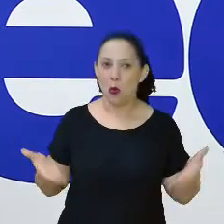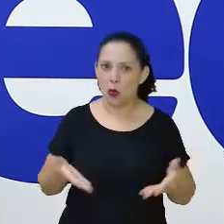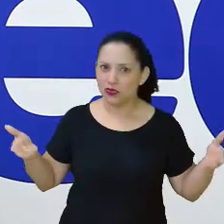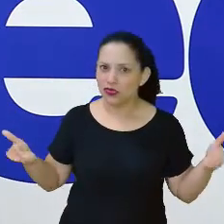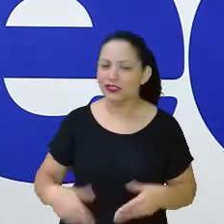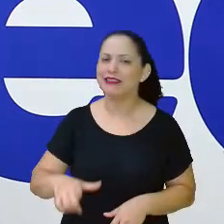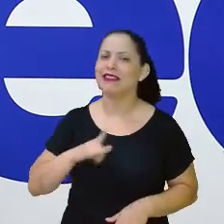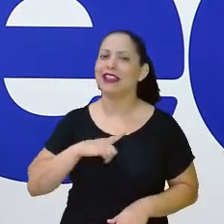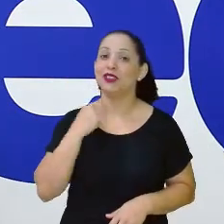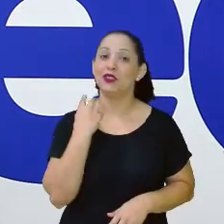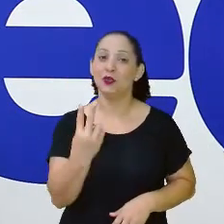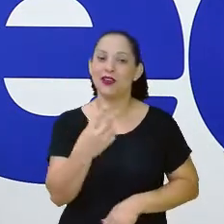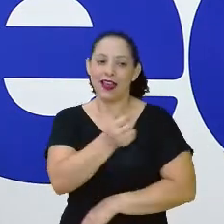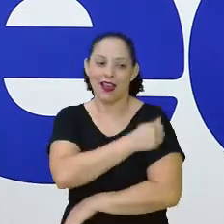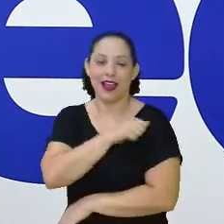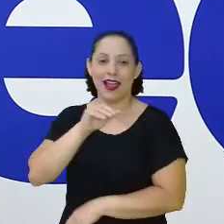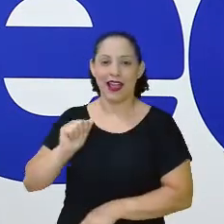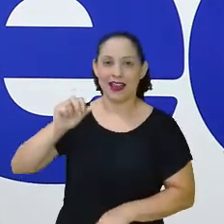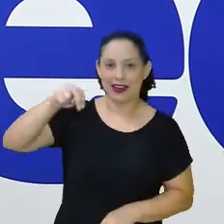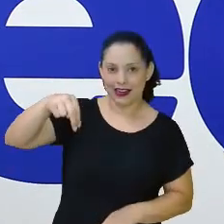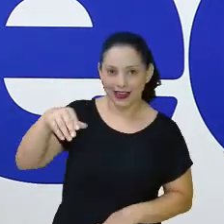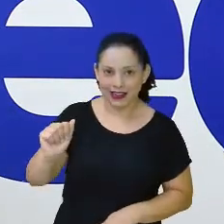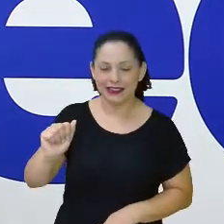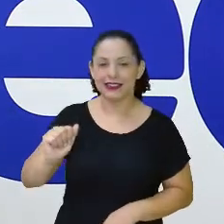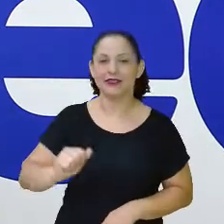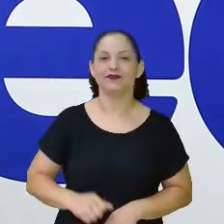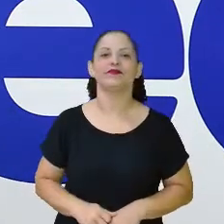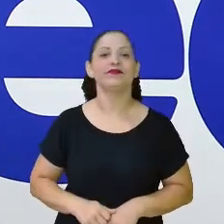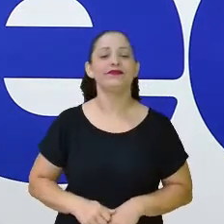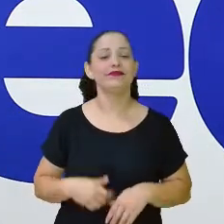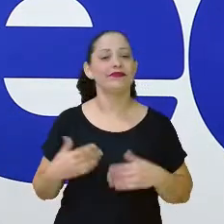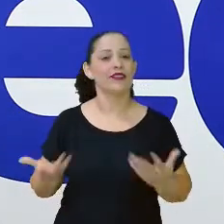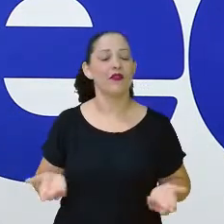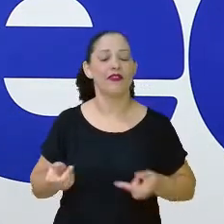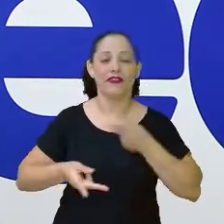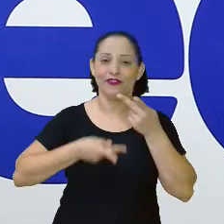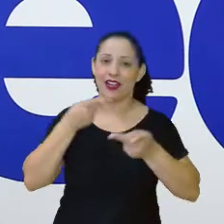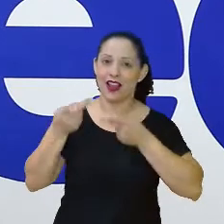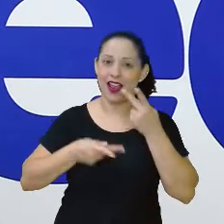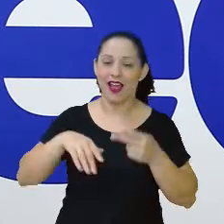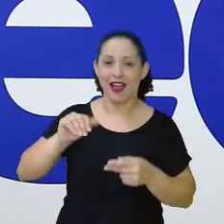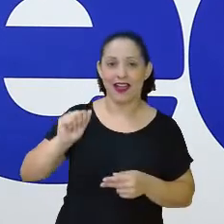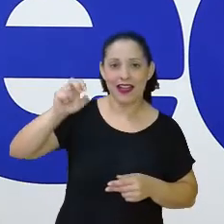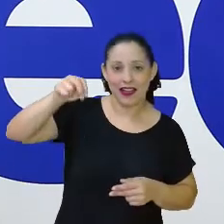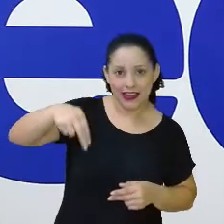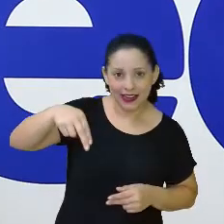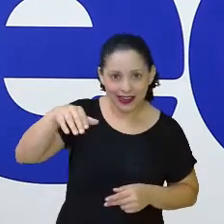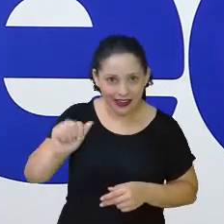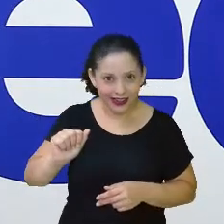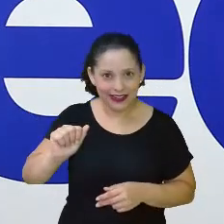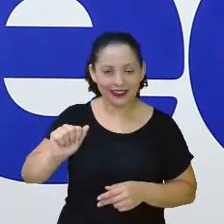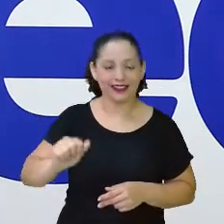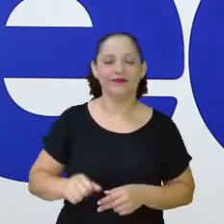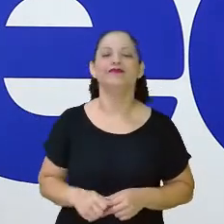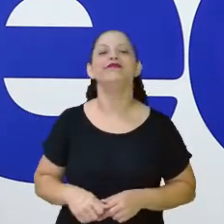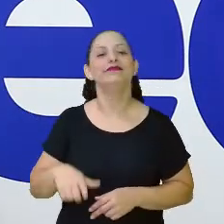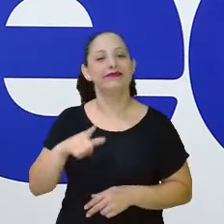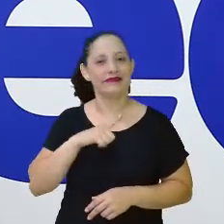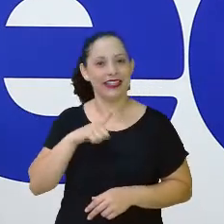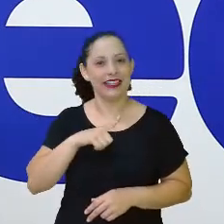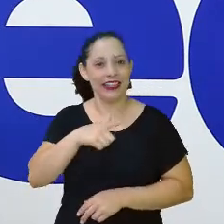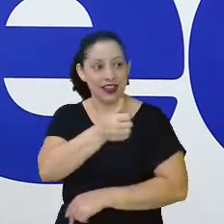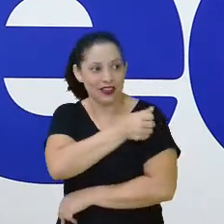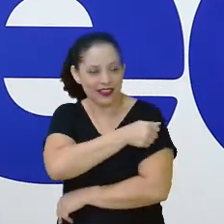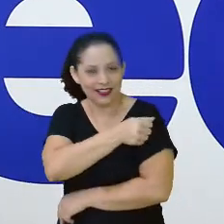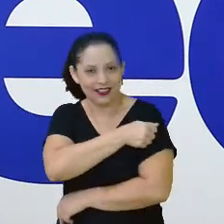duas Anas no set, tá? E como elas não têm sobrenome, eu só vou dizer Ana 62 e Ana 38, que é o finalzinho